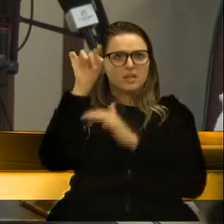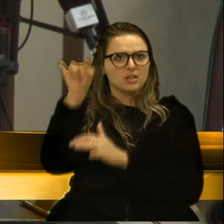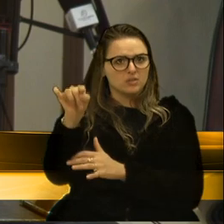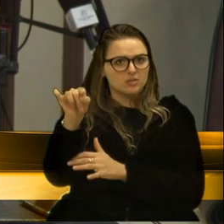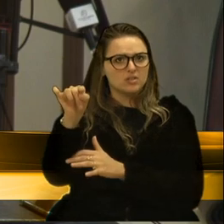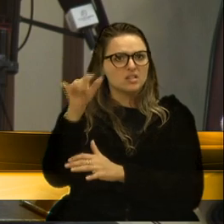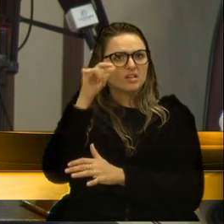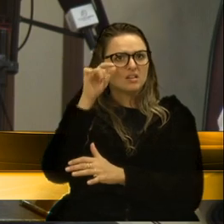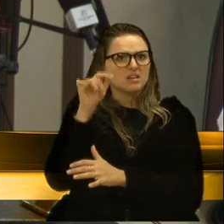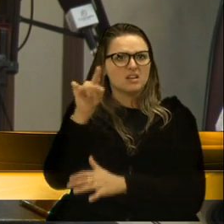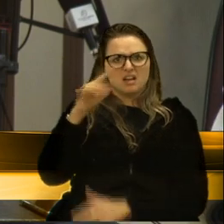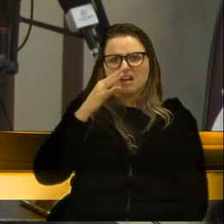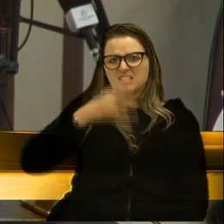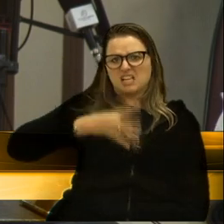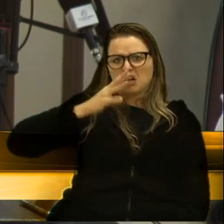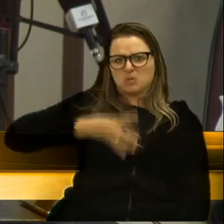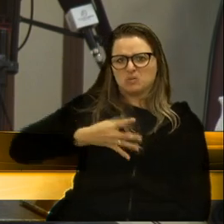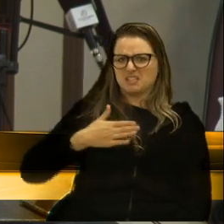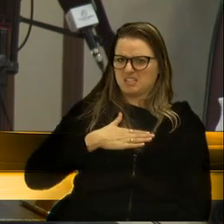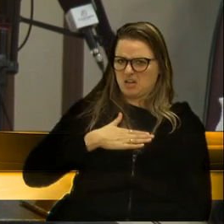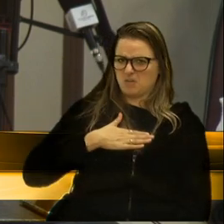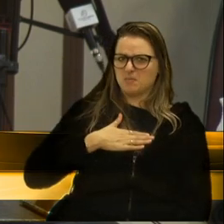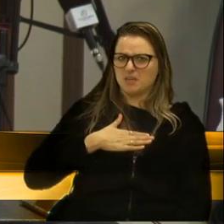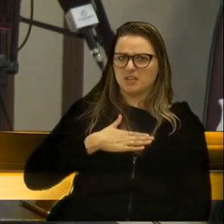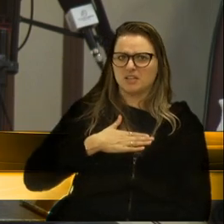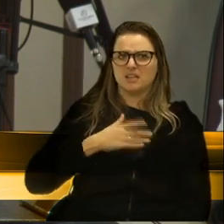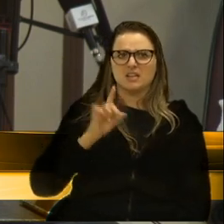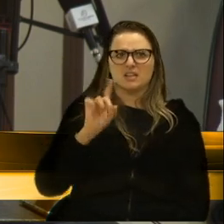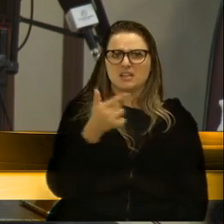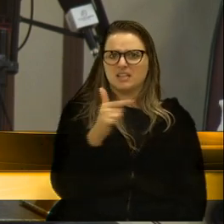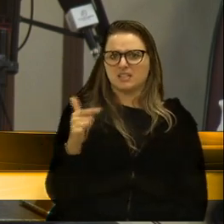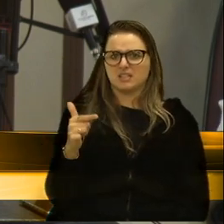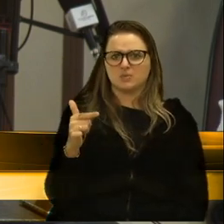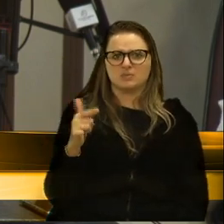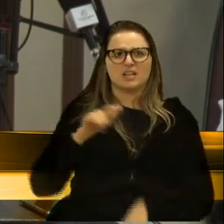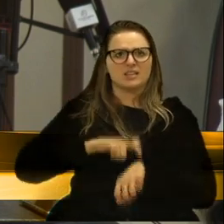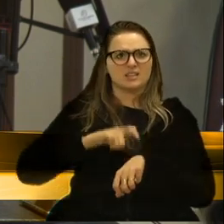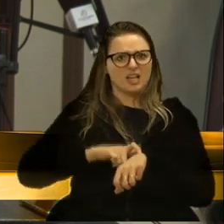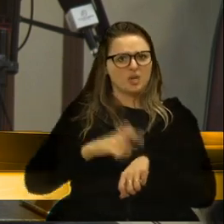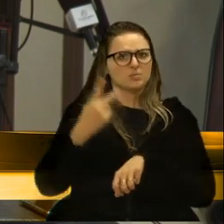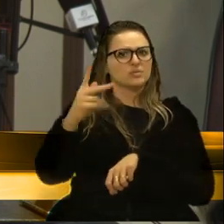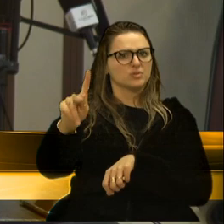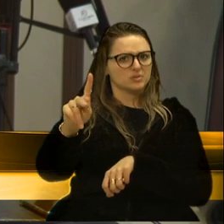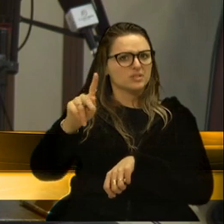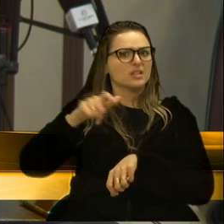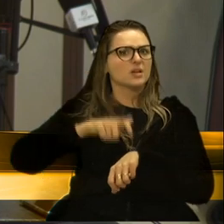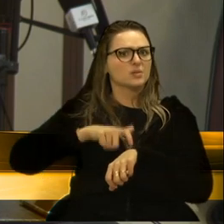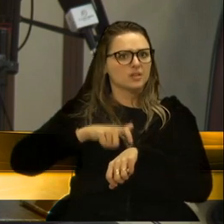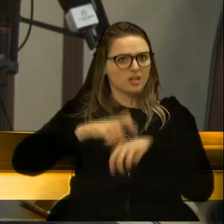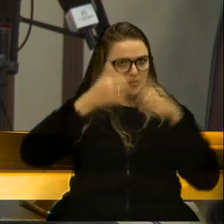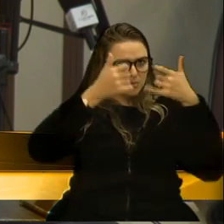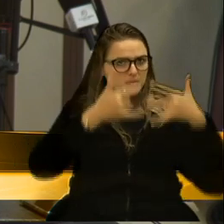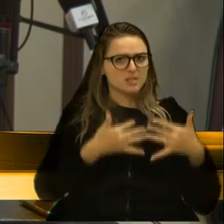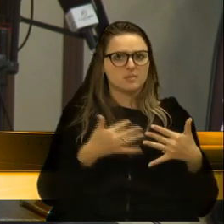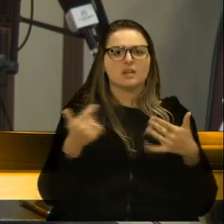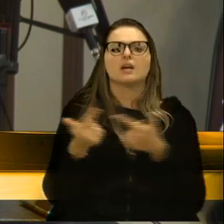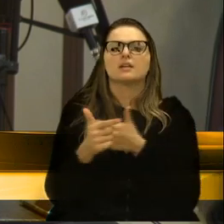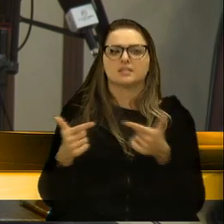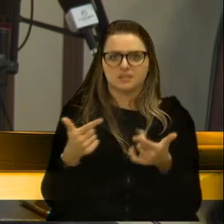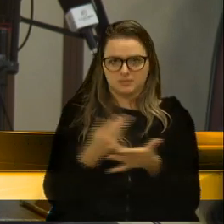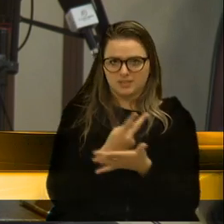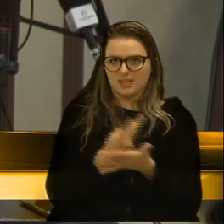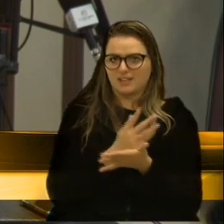Excelência, os ataques que fez a mim e não me dá uma parte no seu espaço para poder justificar. Não tem nada de errado, vereador.